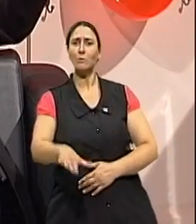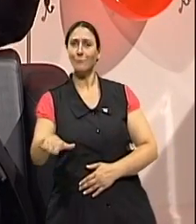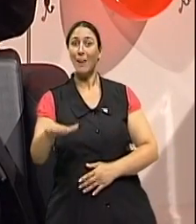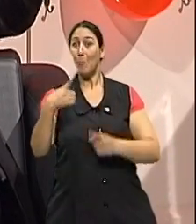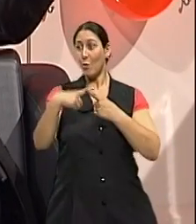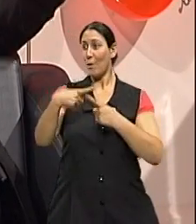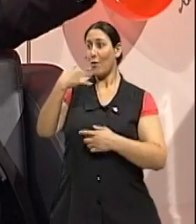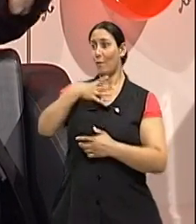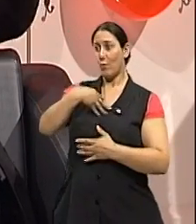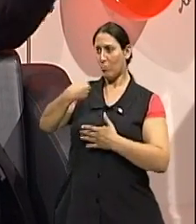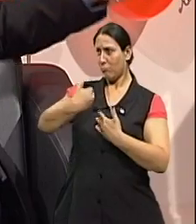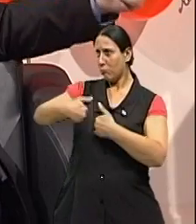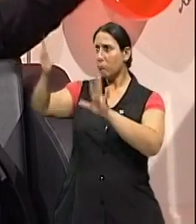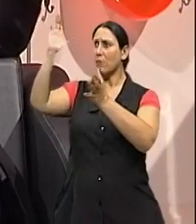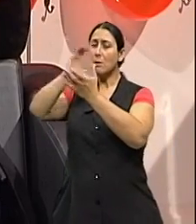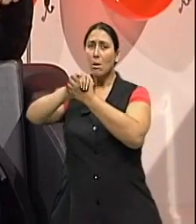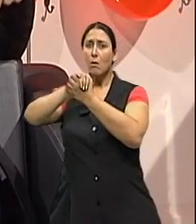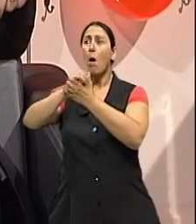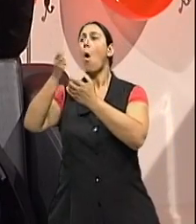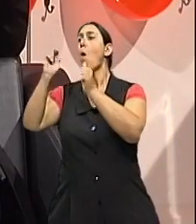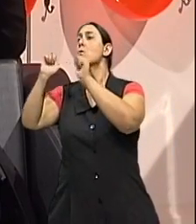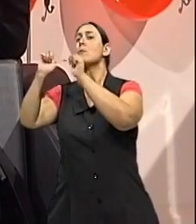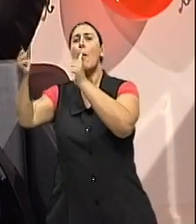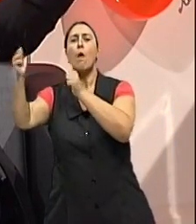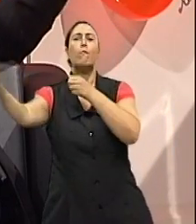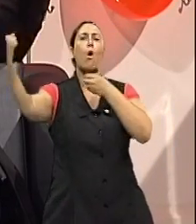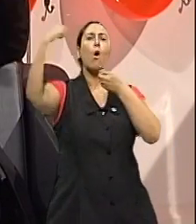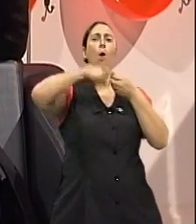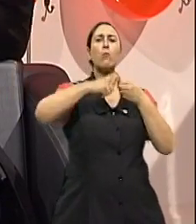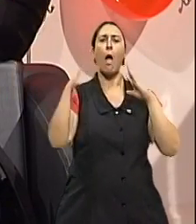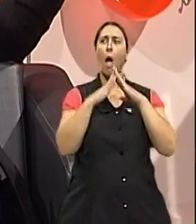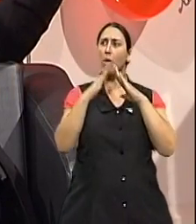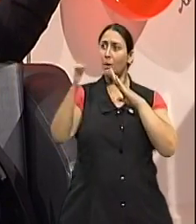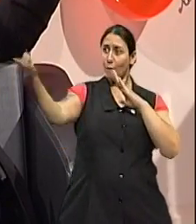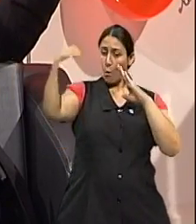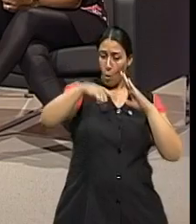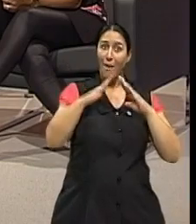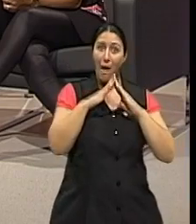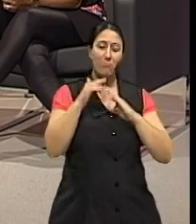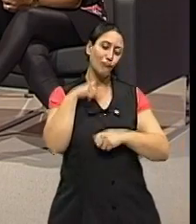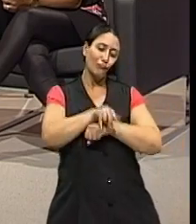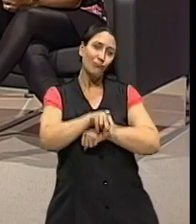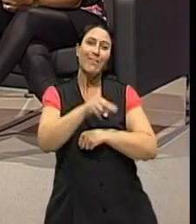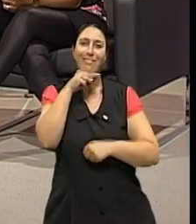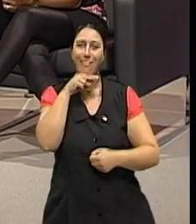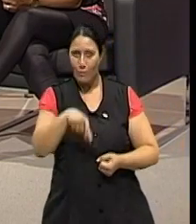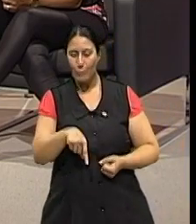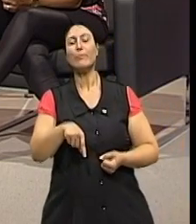filha ou o filho se separaram, voltam para casa, precisam trabalhar ou precisam retomar um relacionamento.